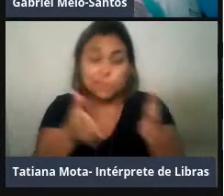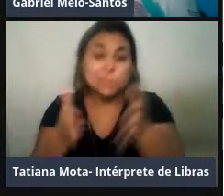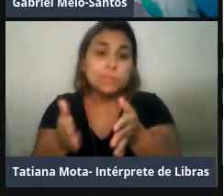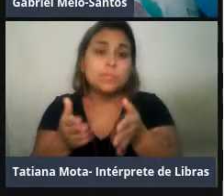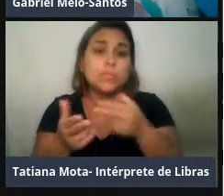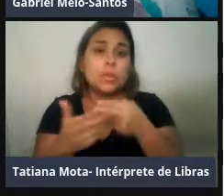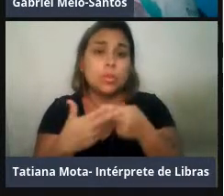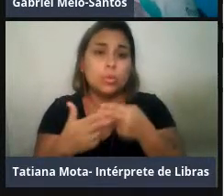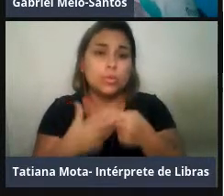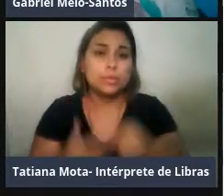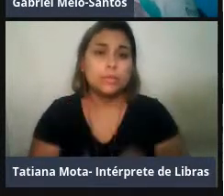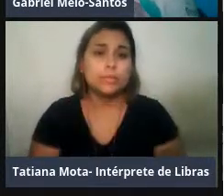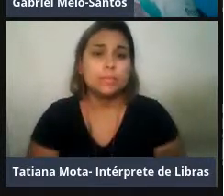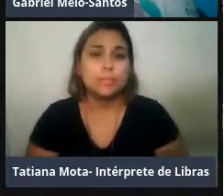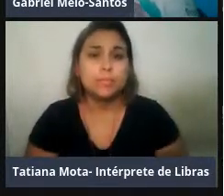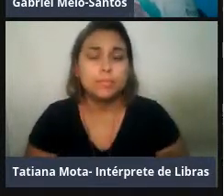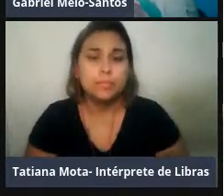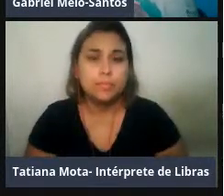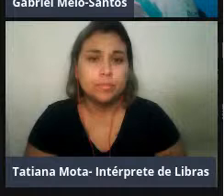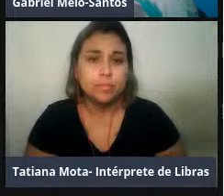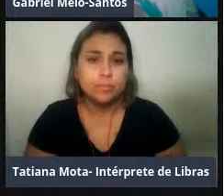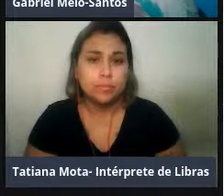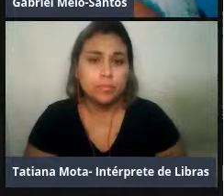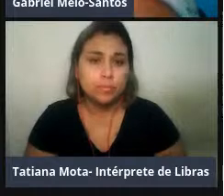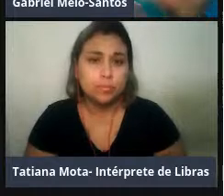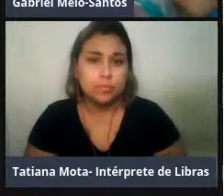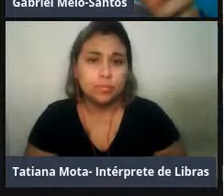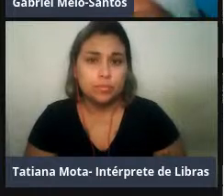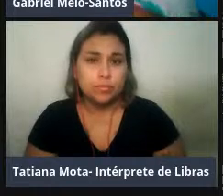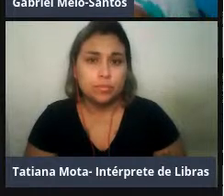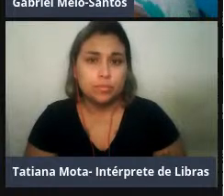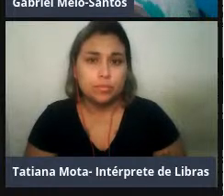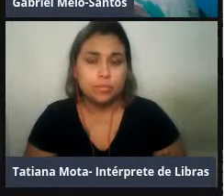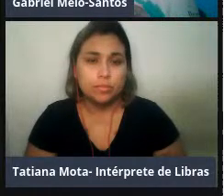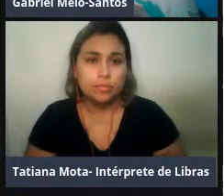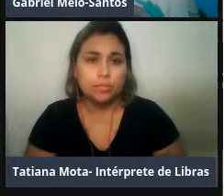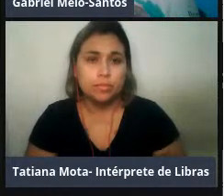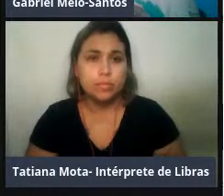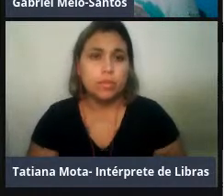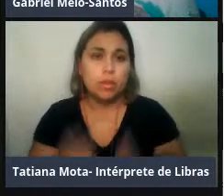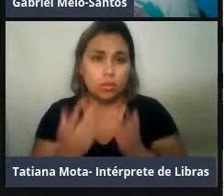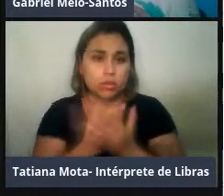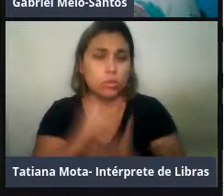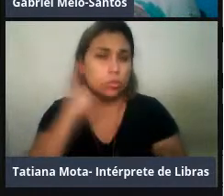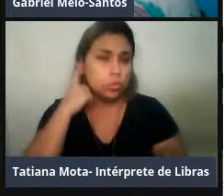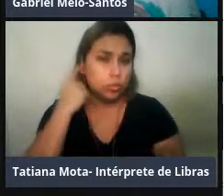Essas sequências, então, já eram emitidas, para vocês se escutarem,